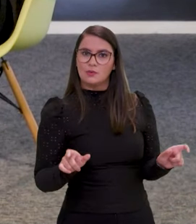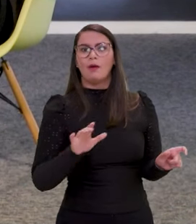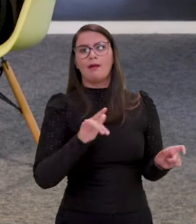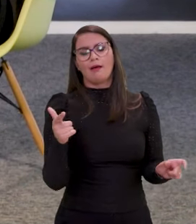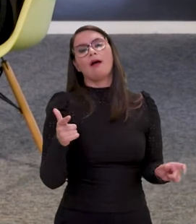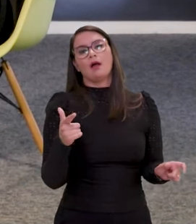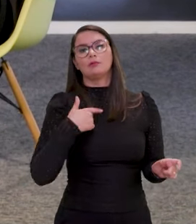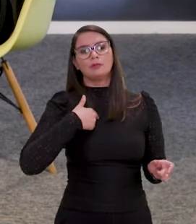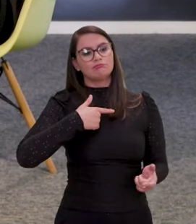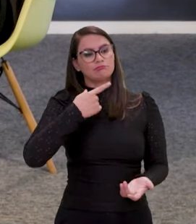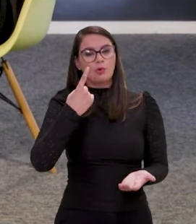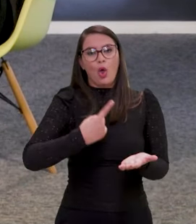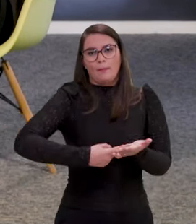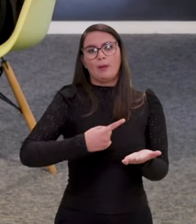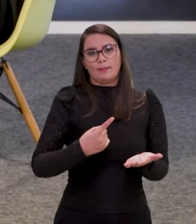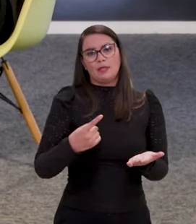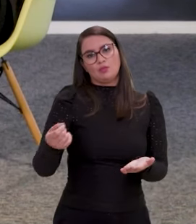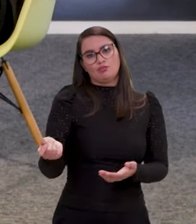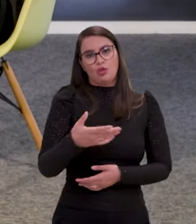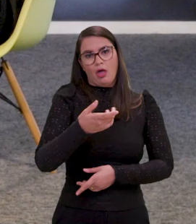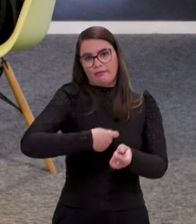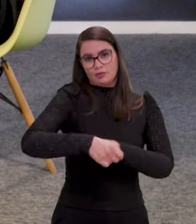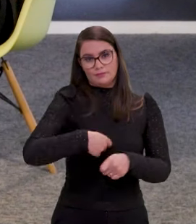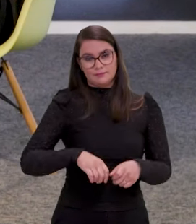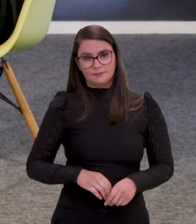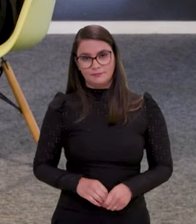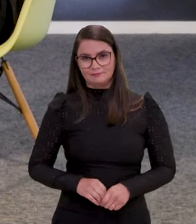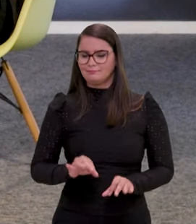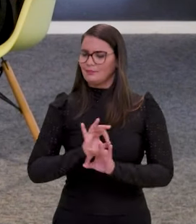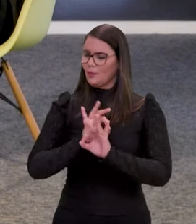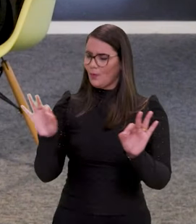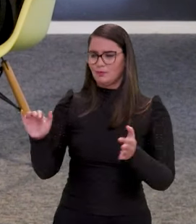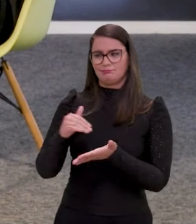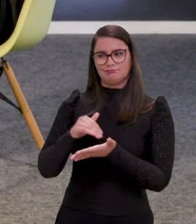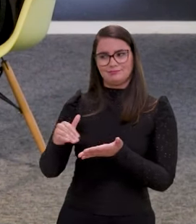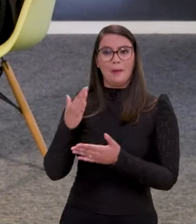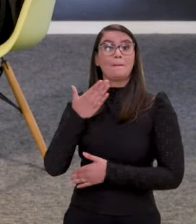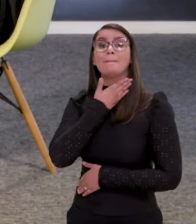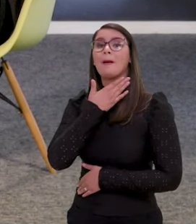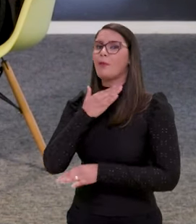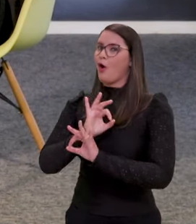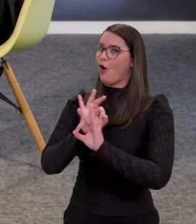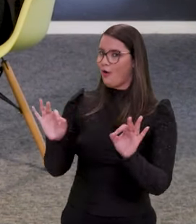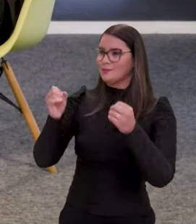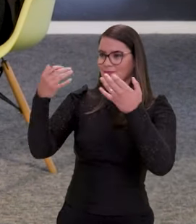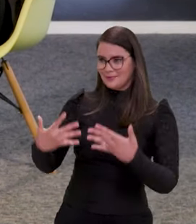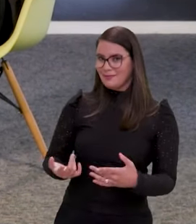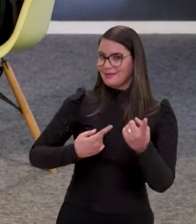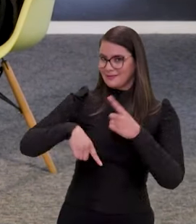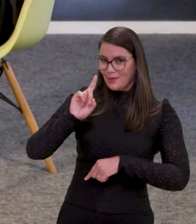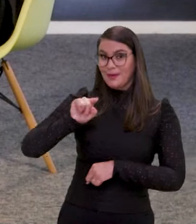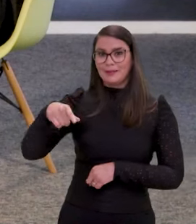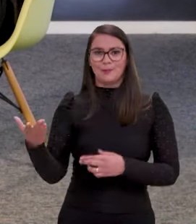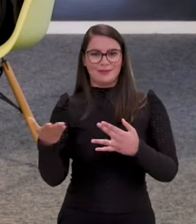do cidadão e, obviamente, que ele assume esse compromisso aí com o renegociador. Ótimo. Secretário, o papo está ótimo. A gente vai